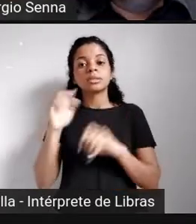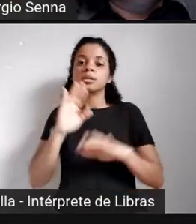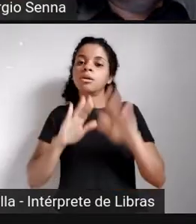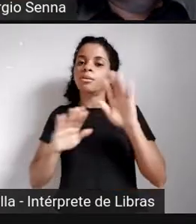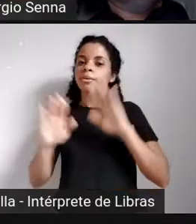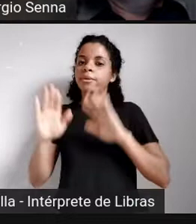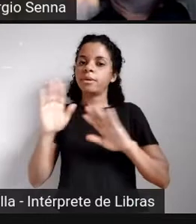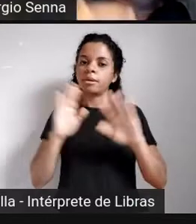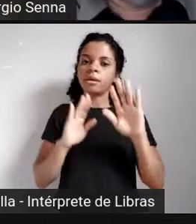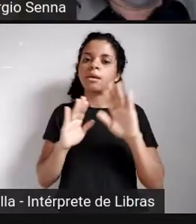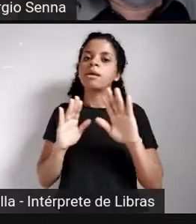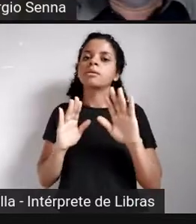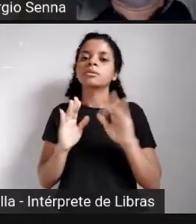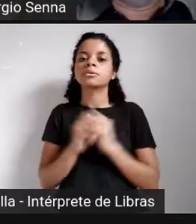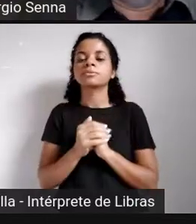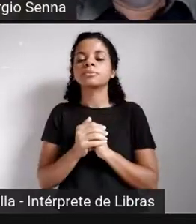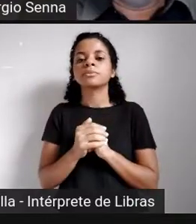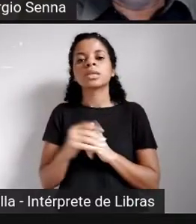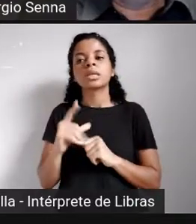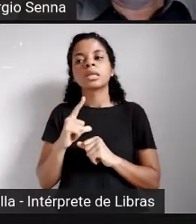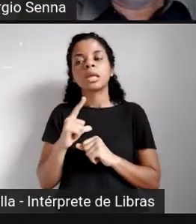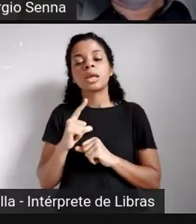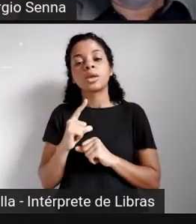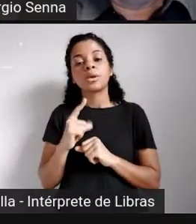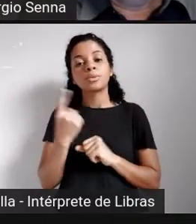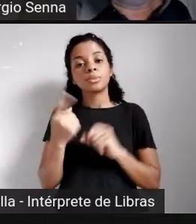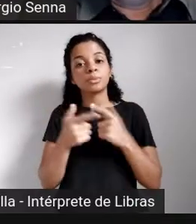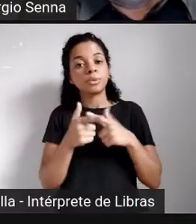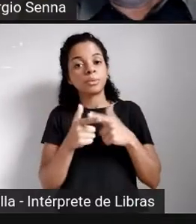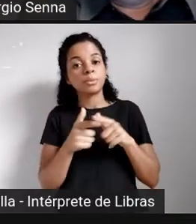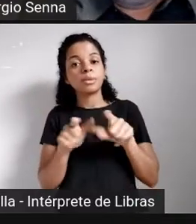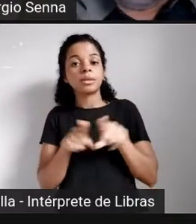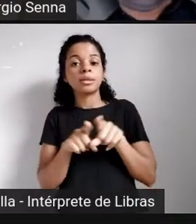questão aí também voltada para